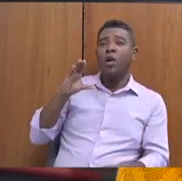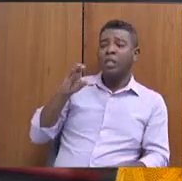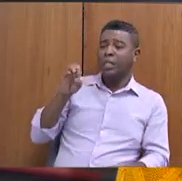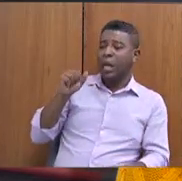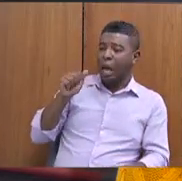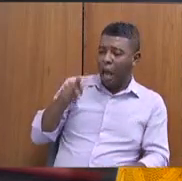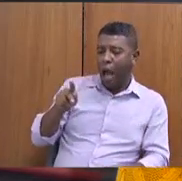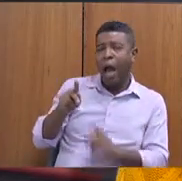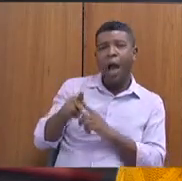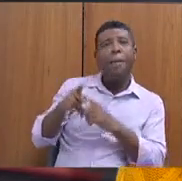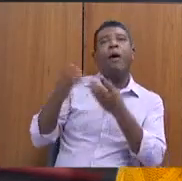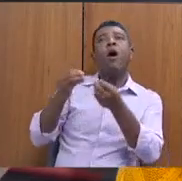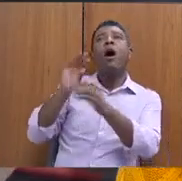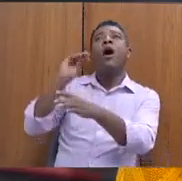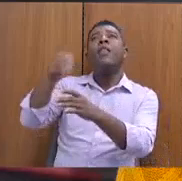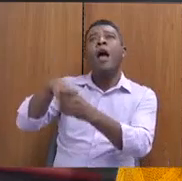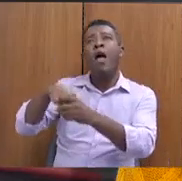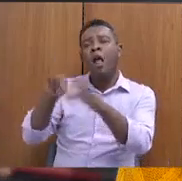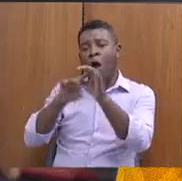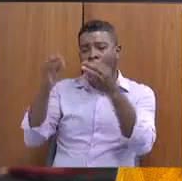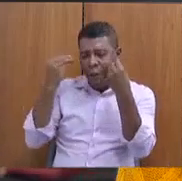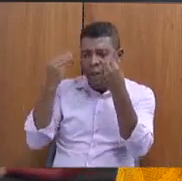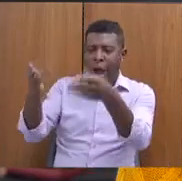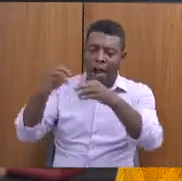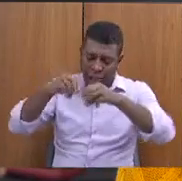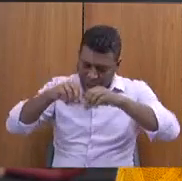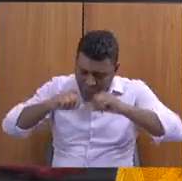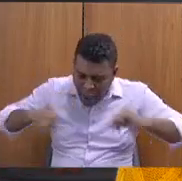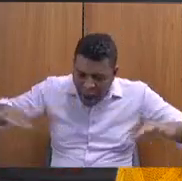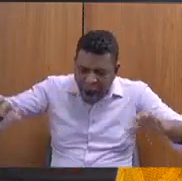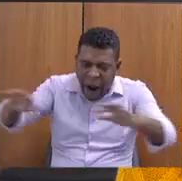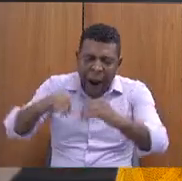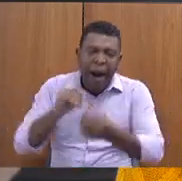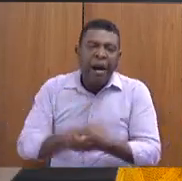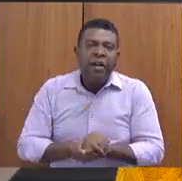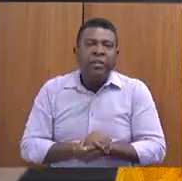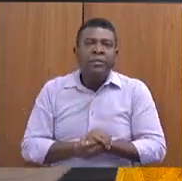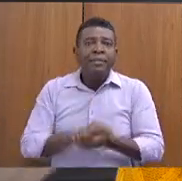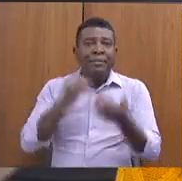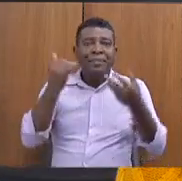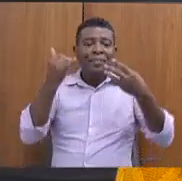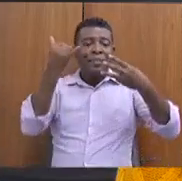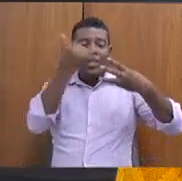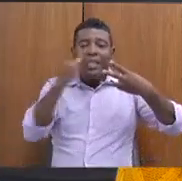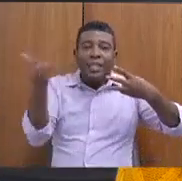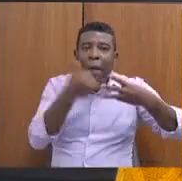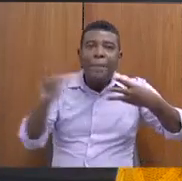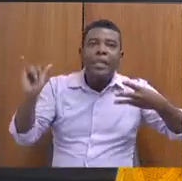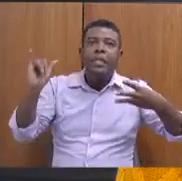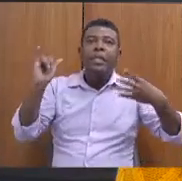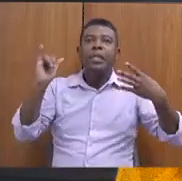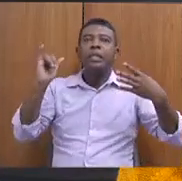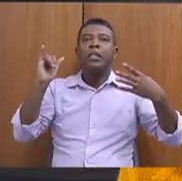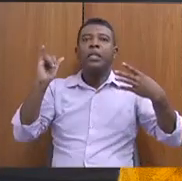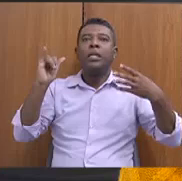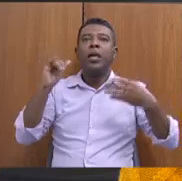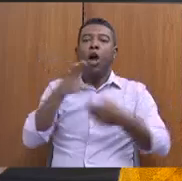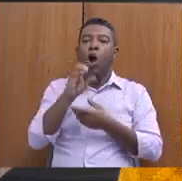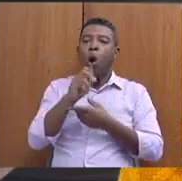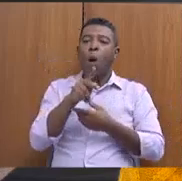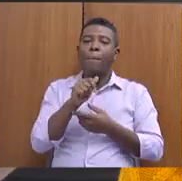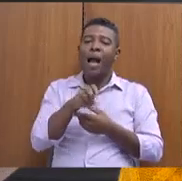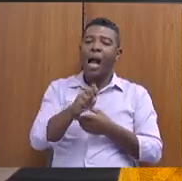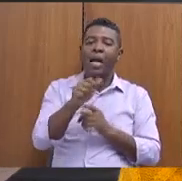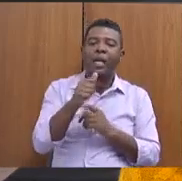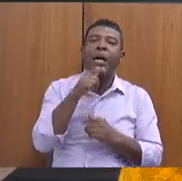indígenas no Estado, a articulação com os serviços como a Semig e a Copasa, a articulação de direitos para a população